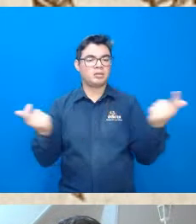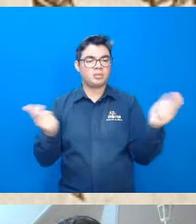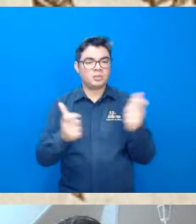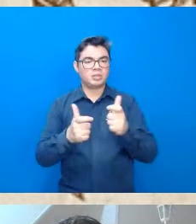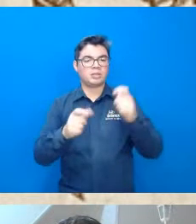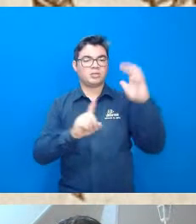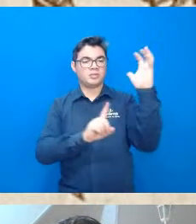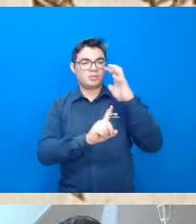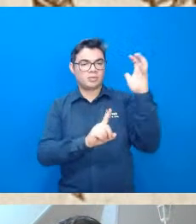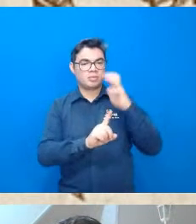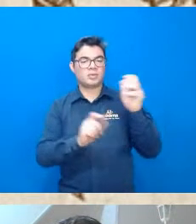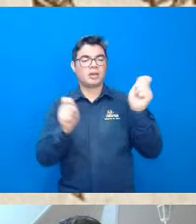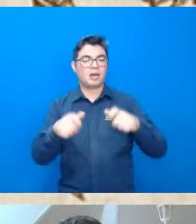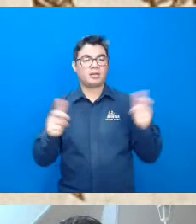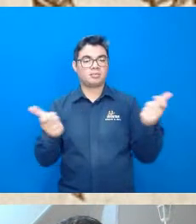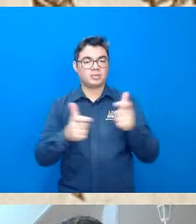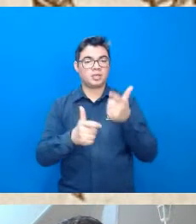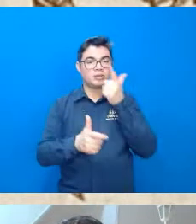reduziria um pouco os impactos